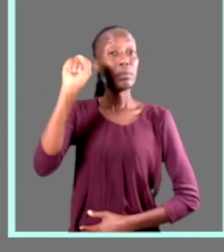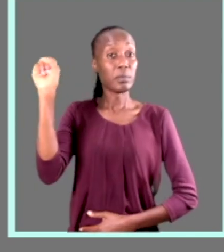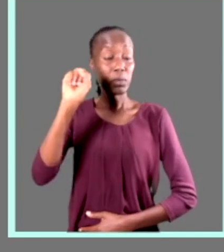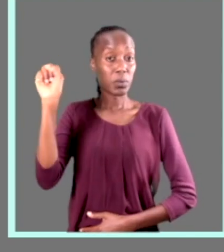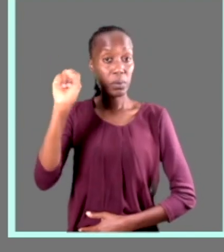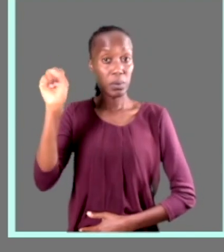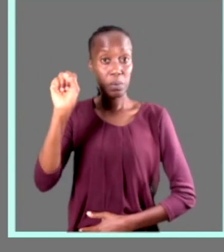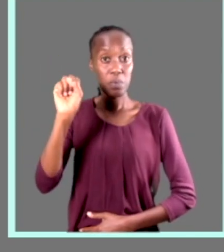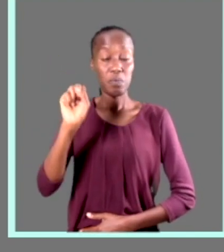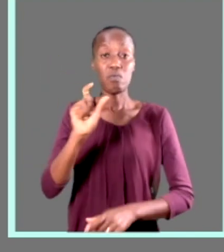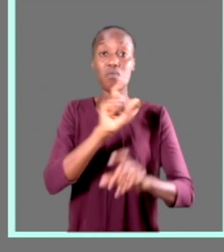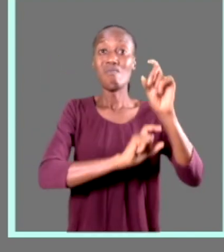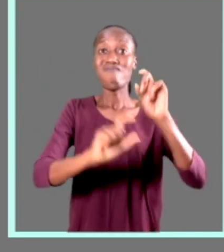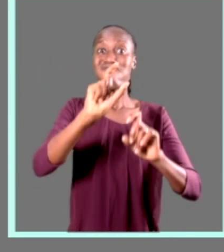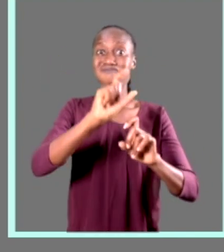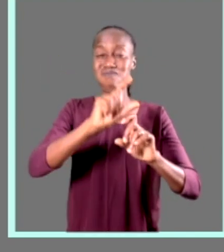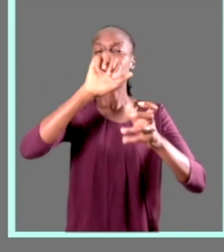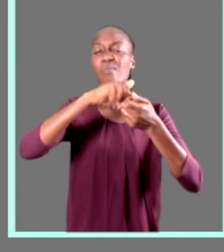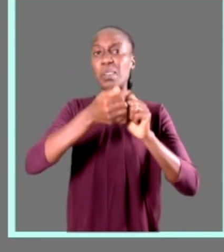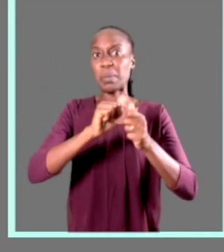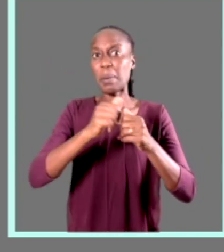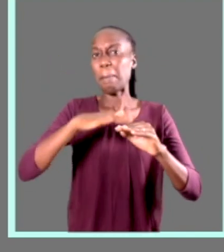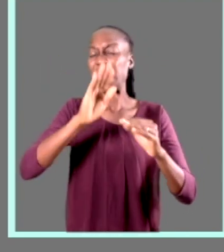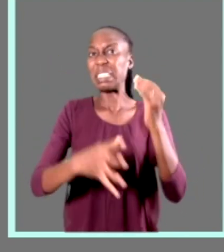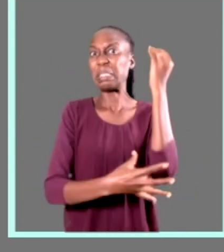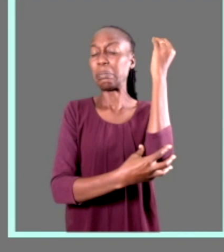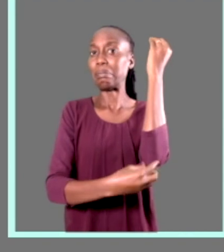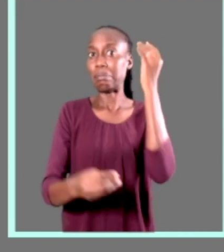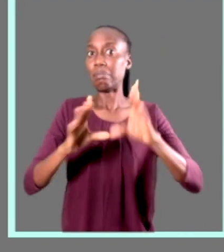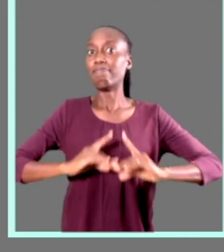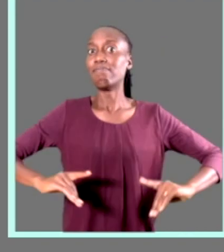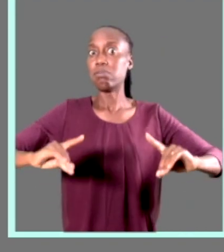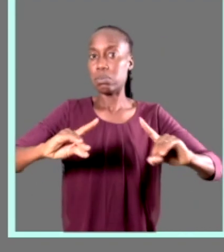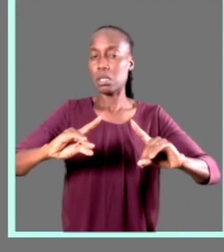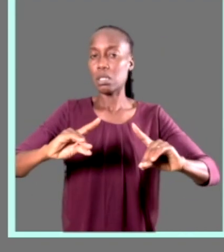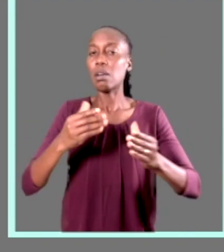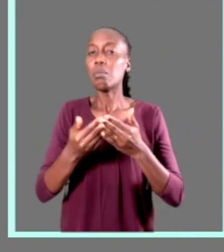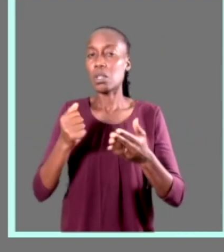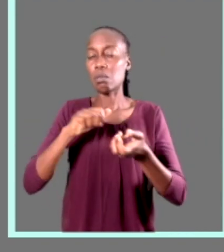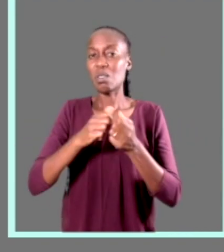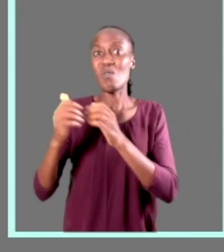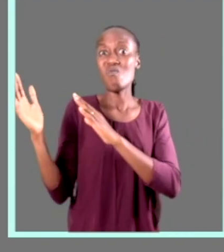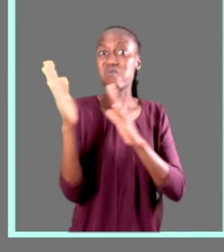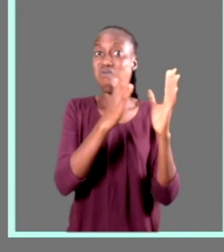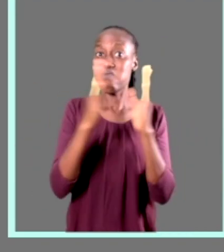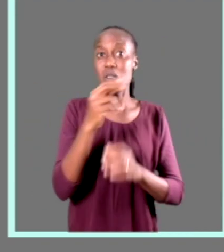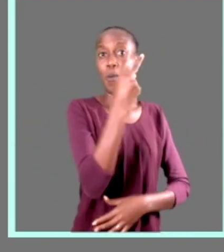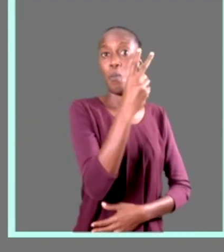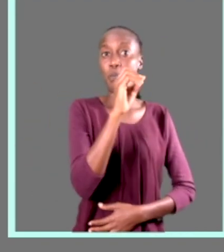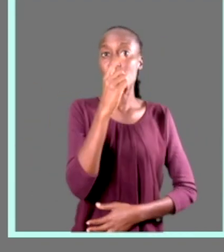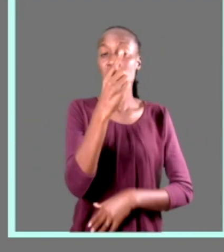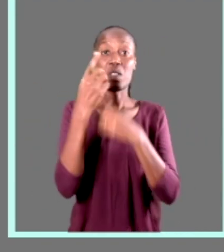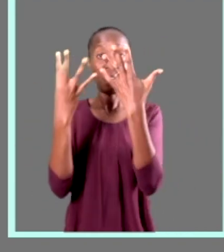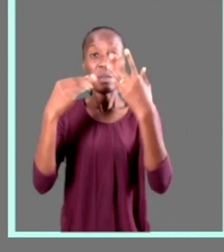província de Sofala, dado o aumento da vulnerabilidade da população imposta pelo IDAI em